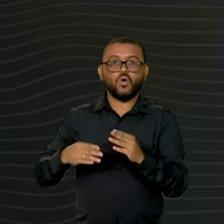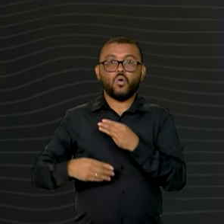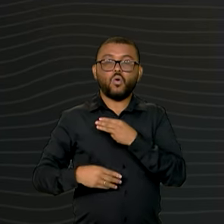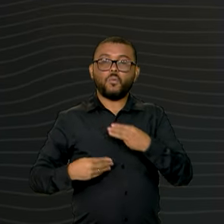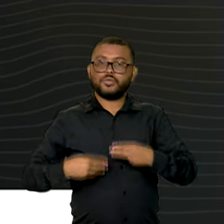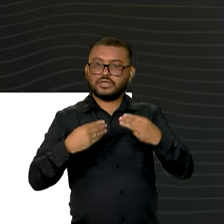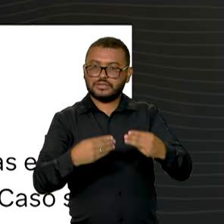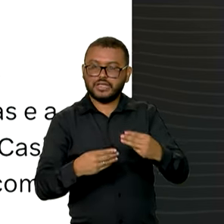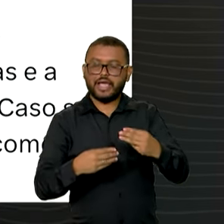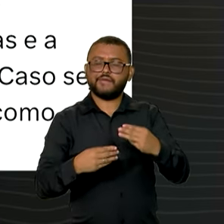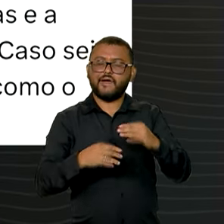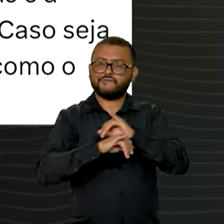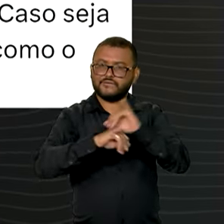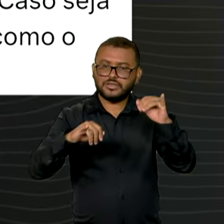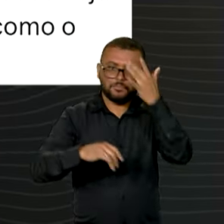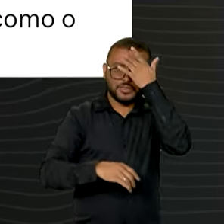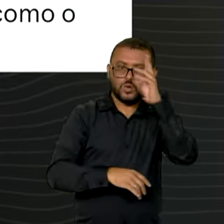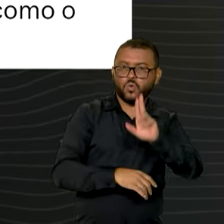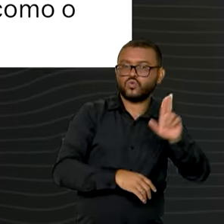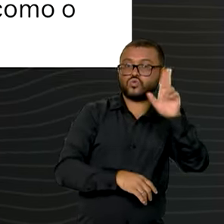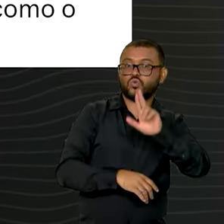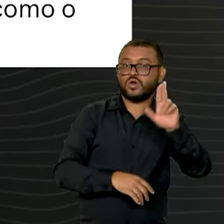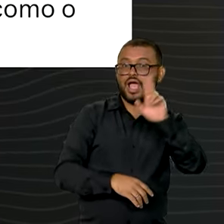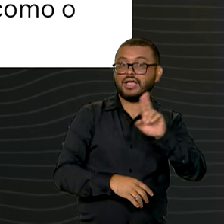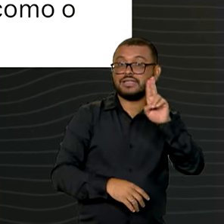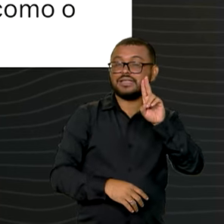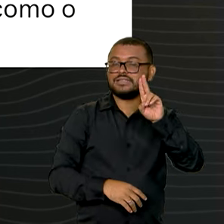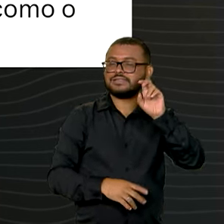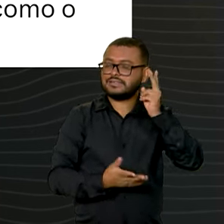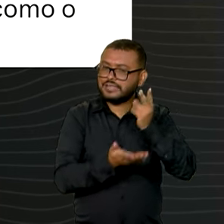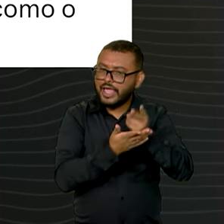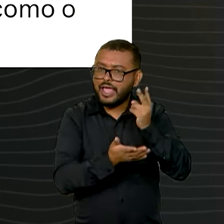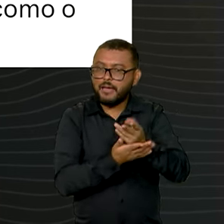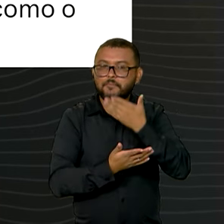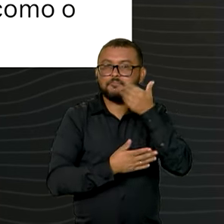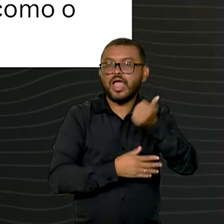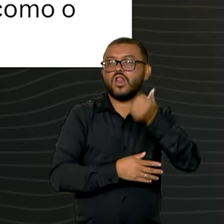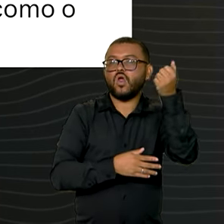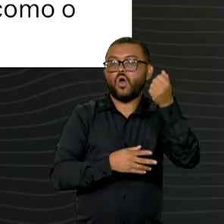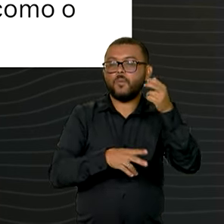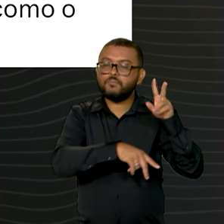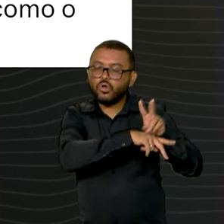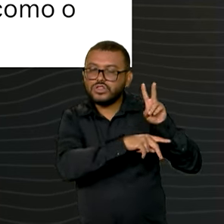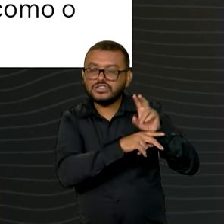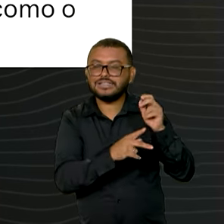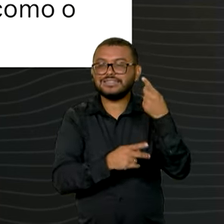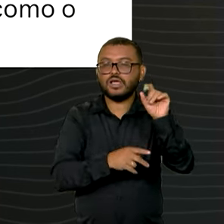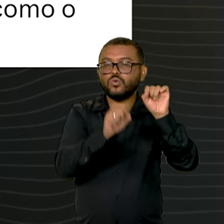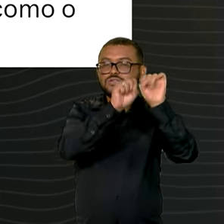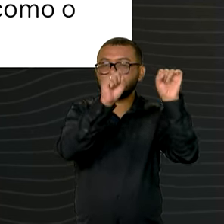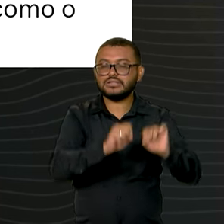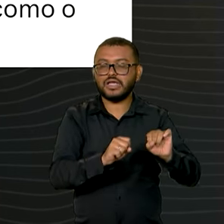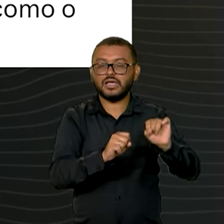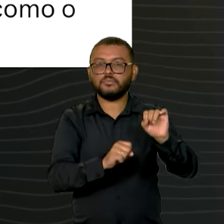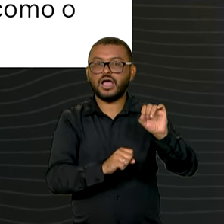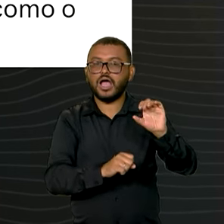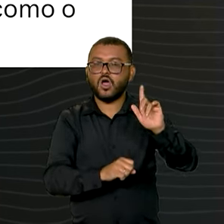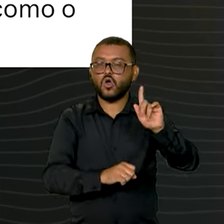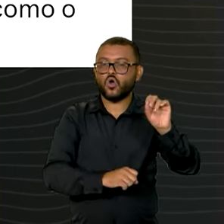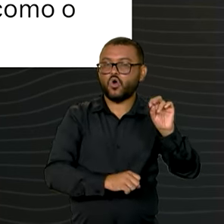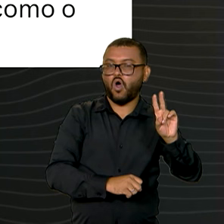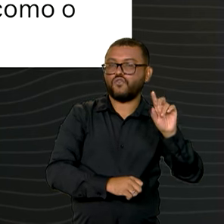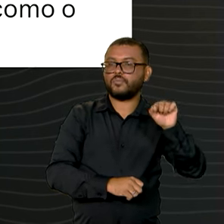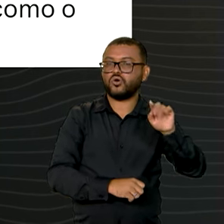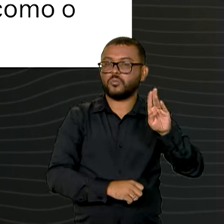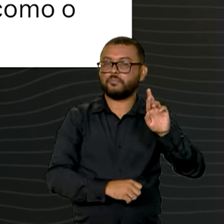ainda recomenda que os usuários sempre utilizem as ferramentas de segurança disponíveis para proteger a conta